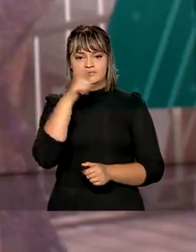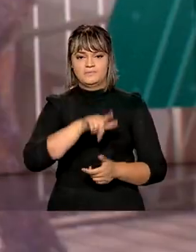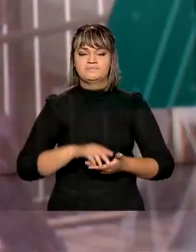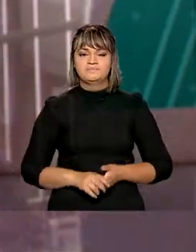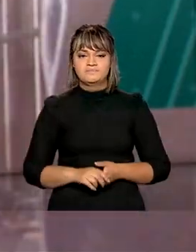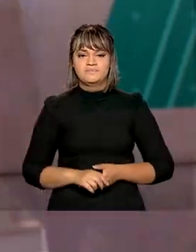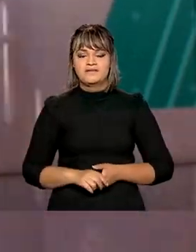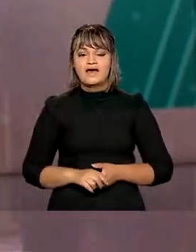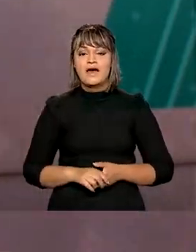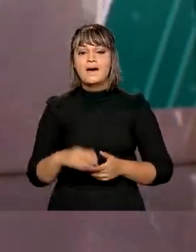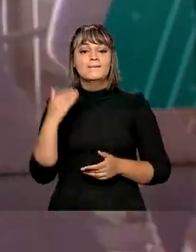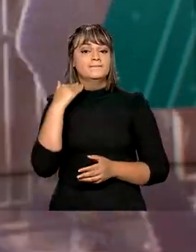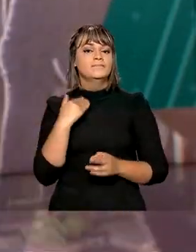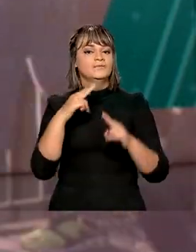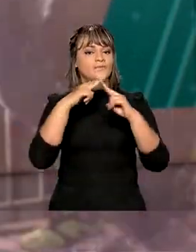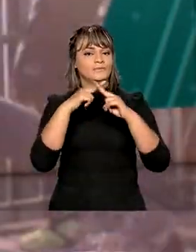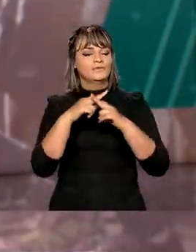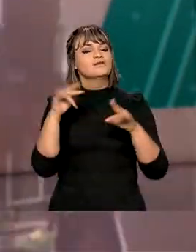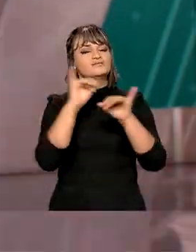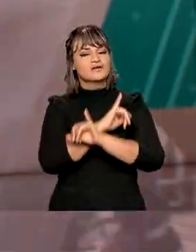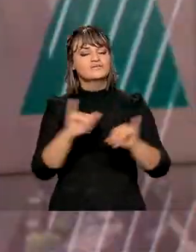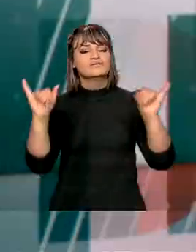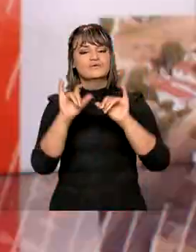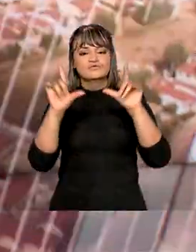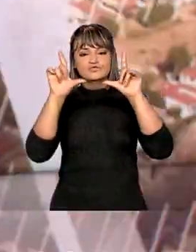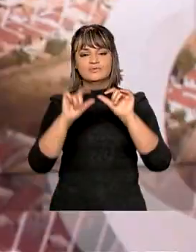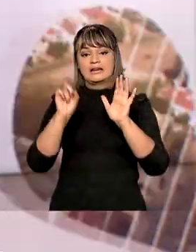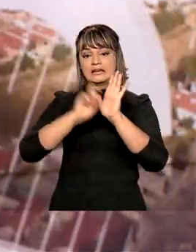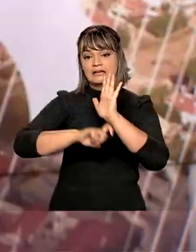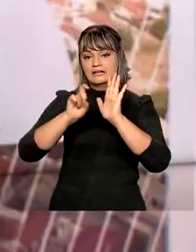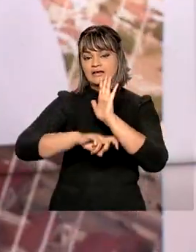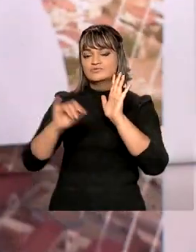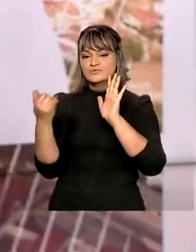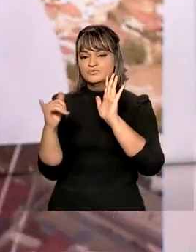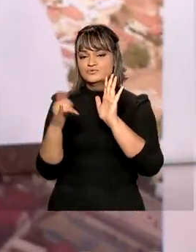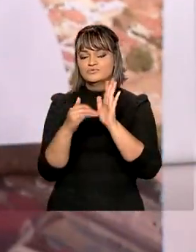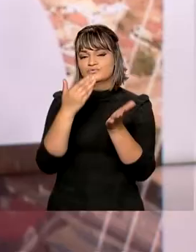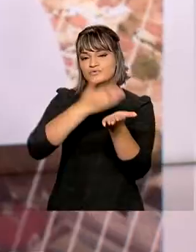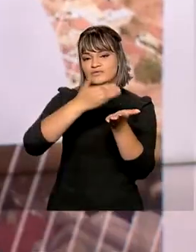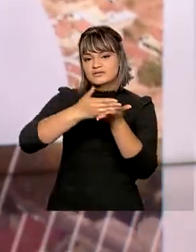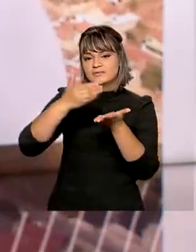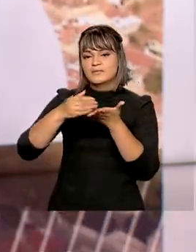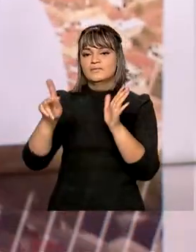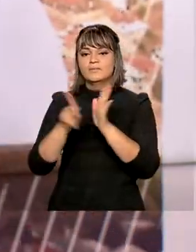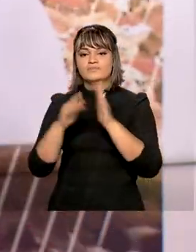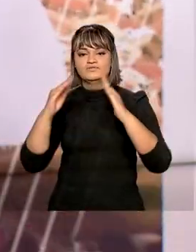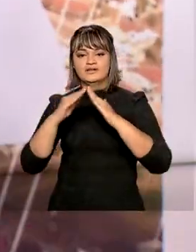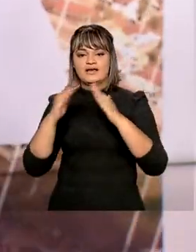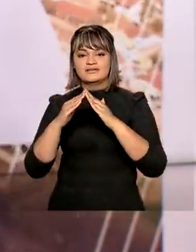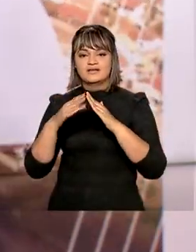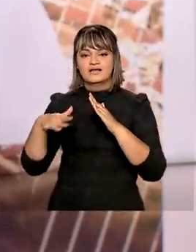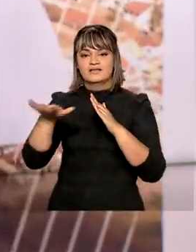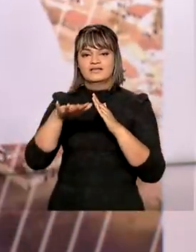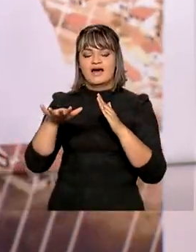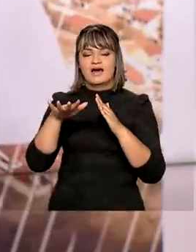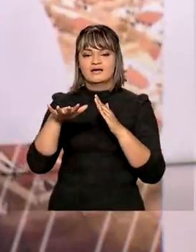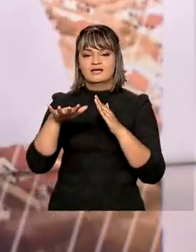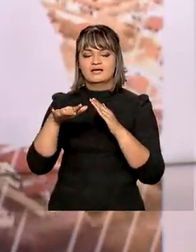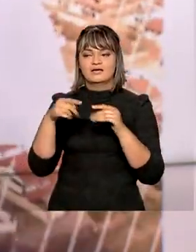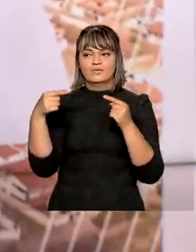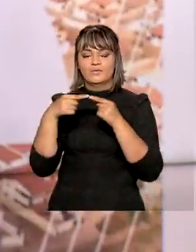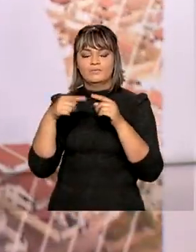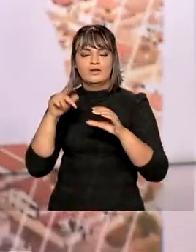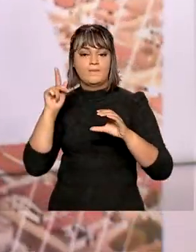A Caixa Econômica Federal anunciou a redução de taxas de juros do financiamento habitacional na linha atrelada à